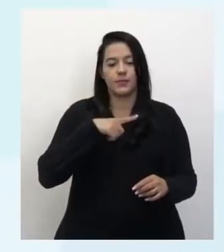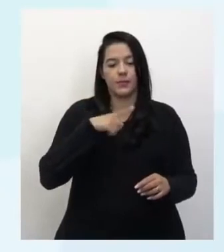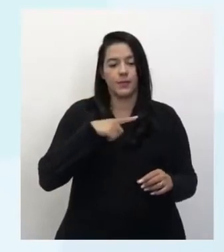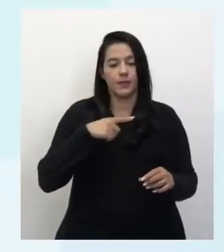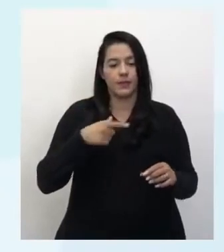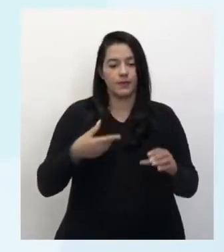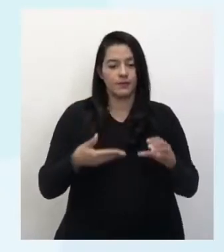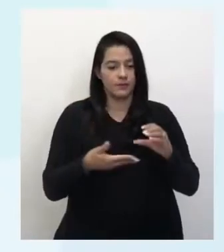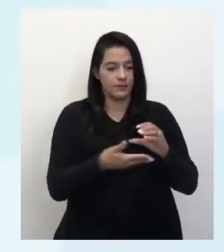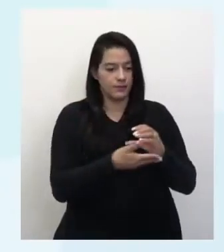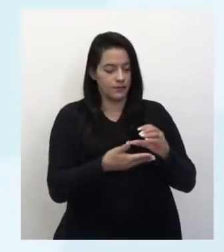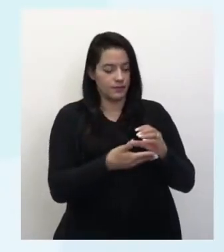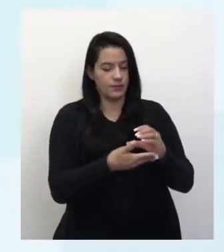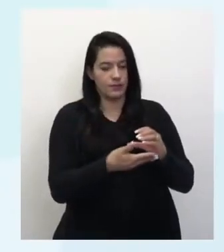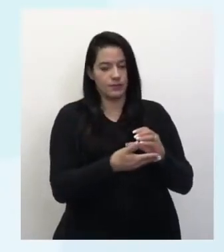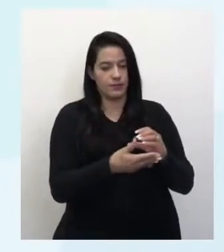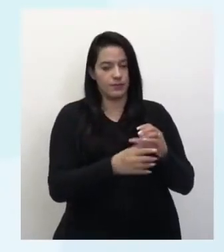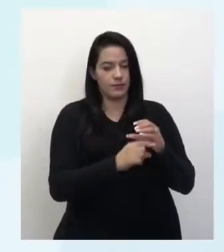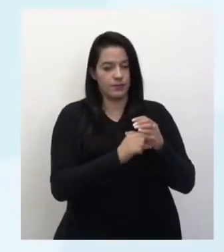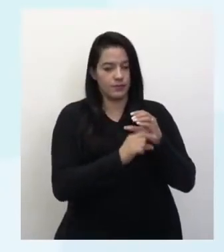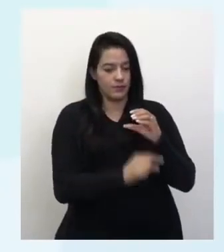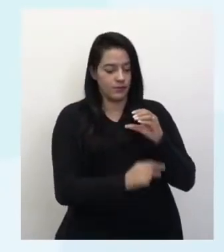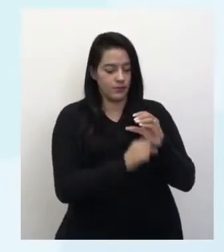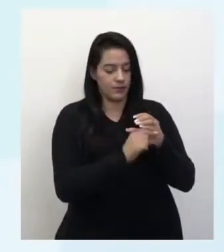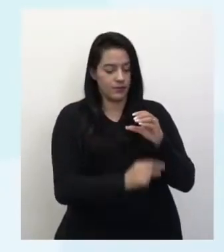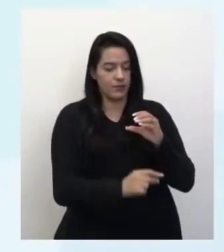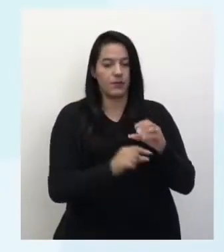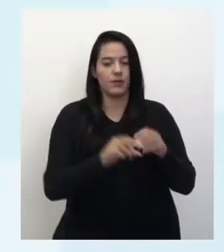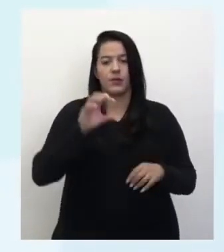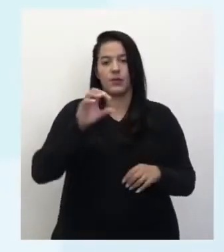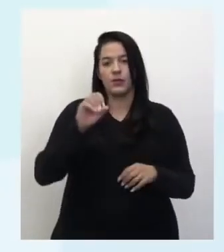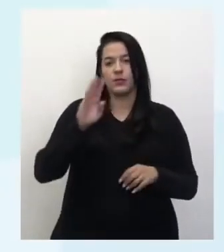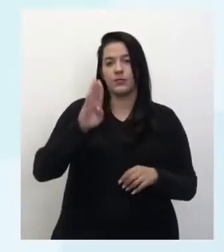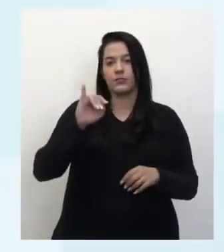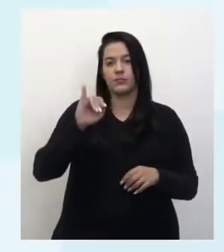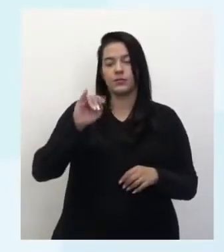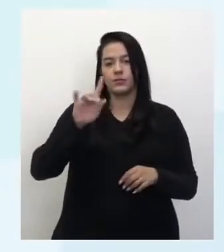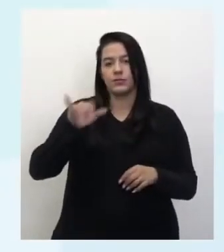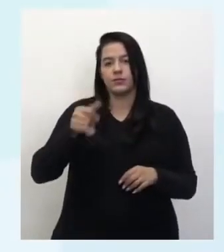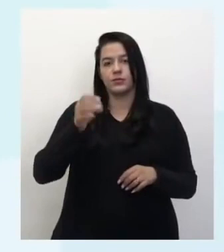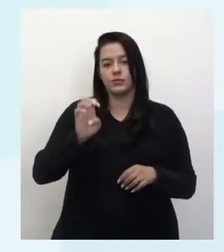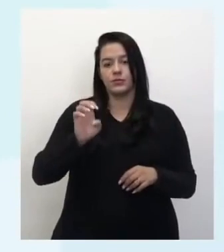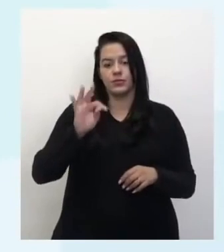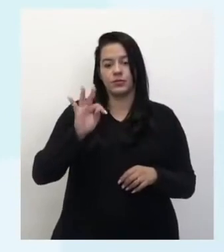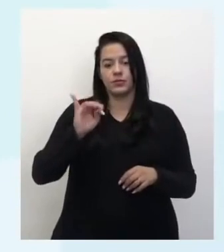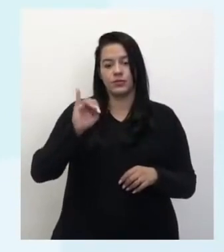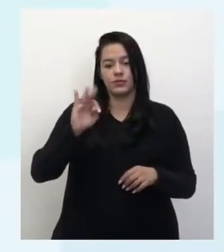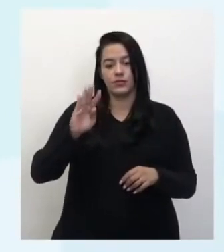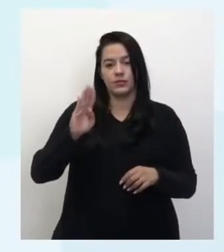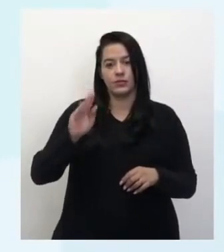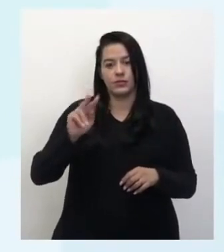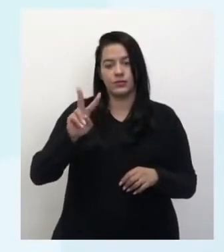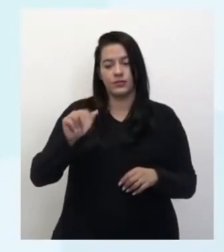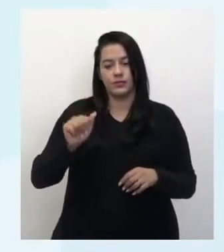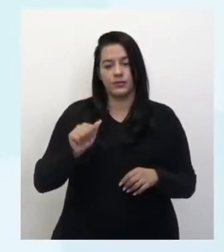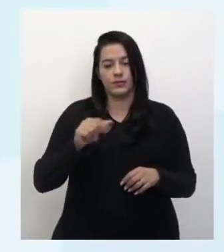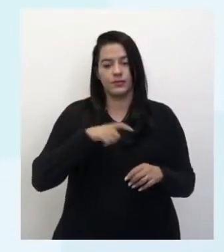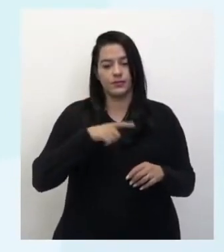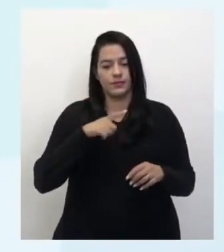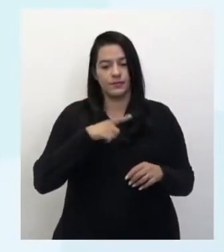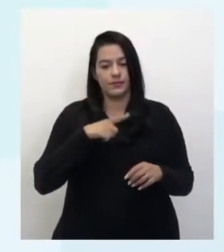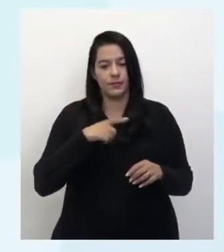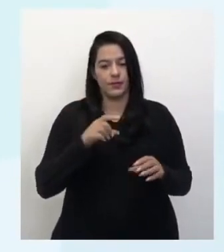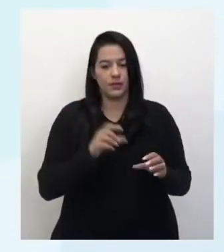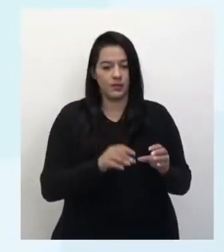objeto, por isso que ela vai chamar de objetiva, tá bom? E aí vai ter o revólver, que é onde eu giro para escolher qual lente que eu quero.